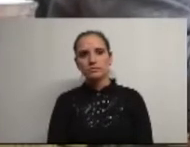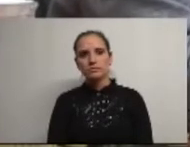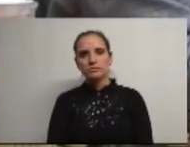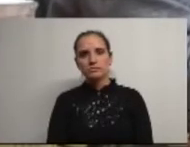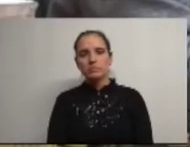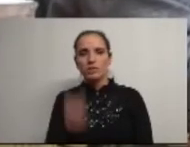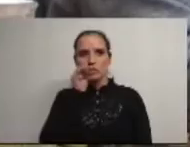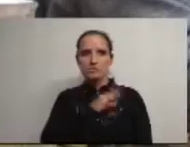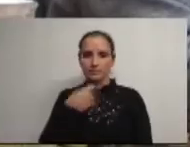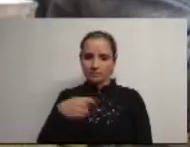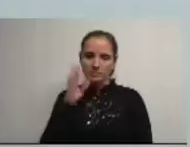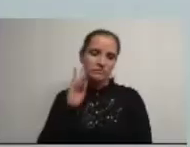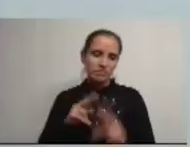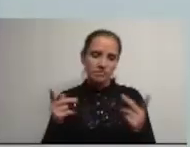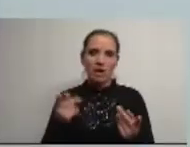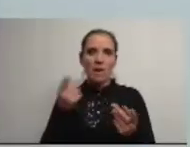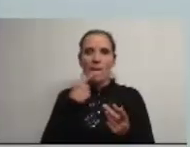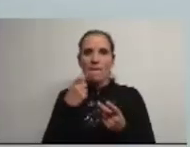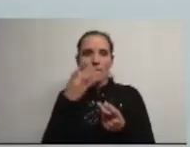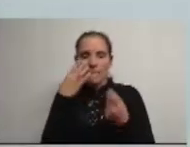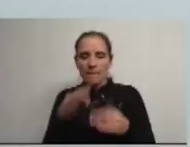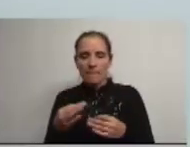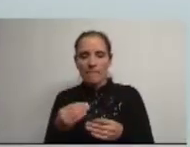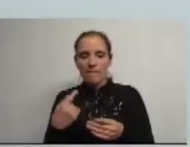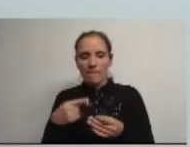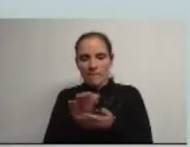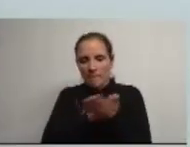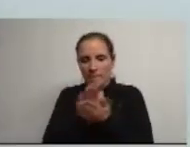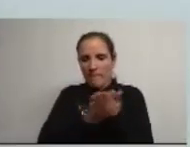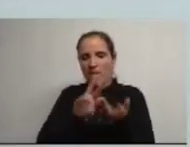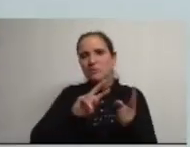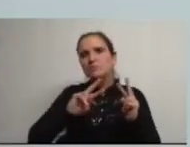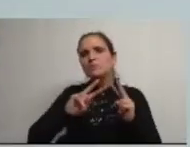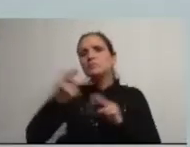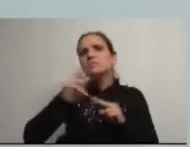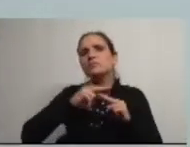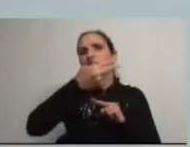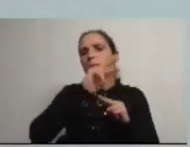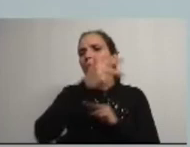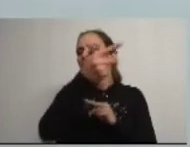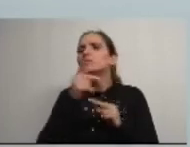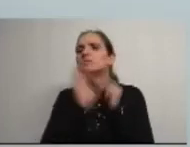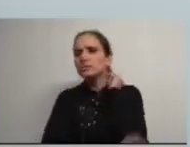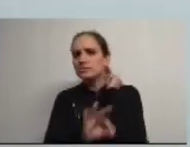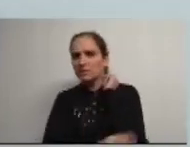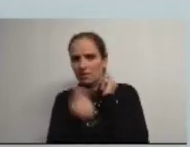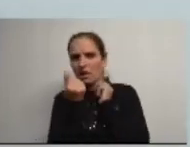senhor presidente da câmara uma questão simples existiu diminuição de transferências de verbas para as freguesias